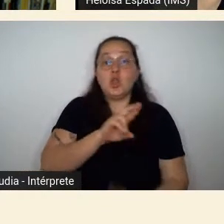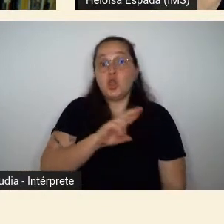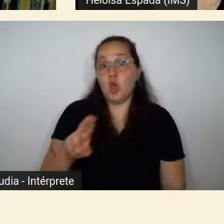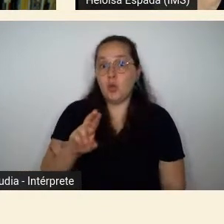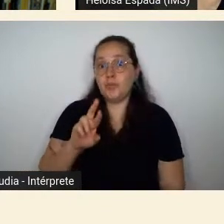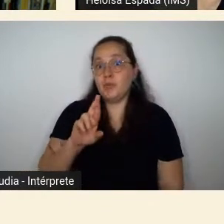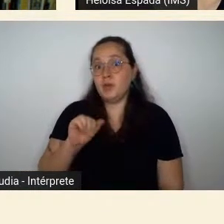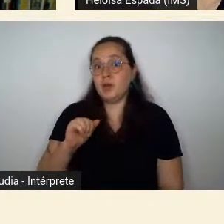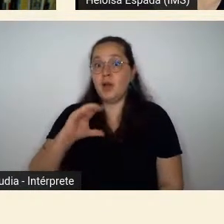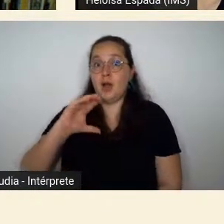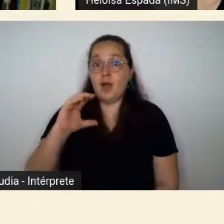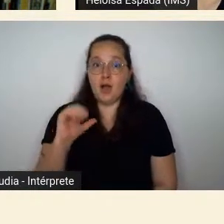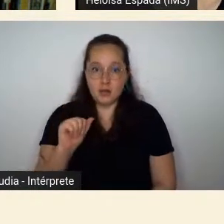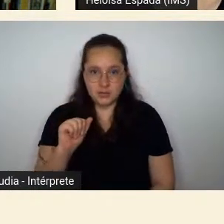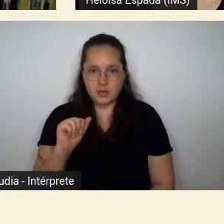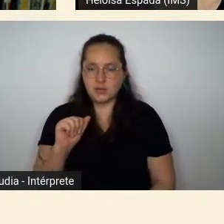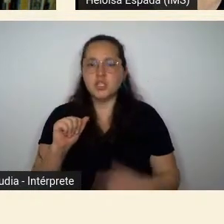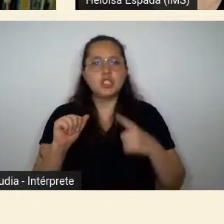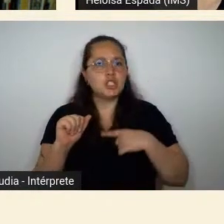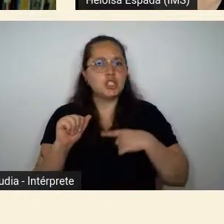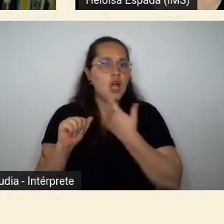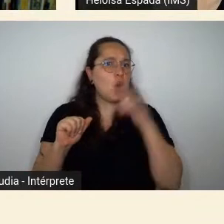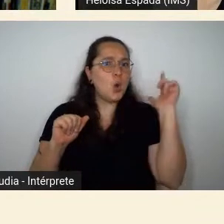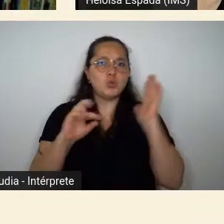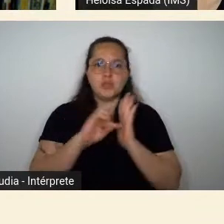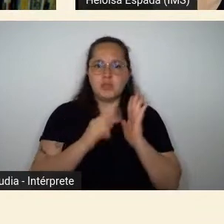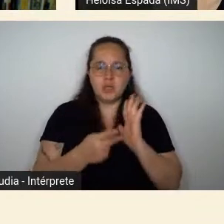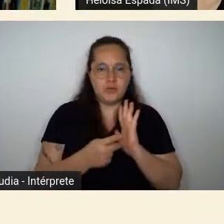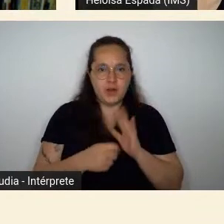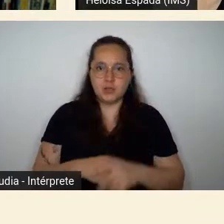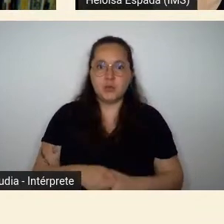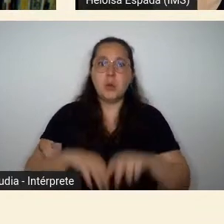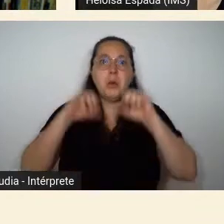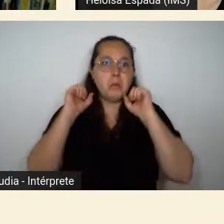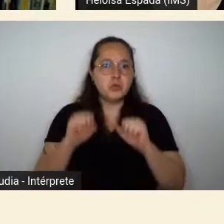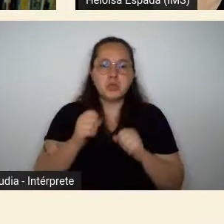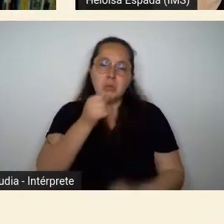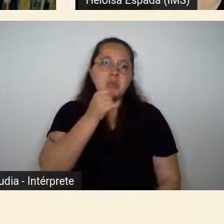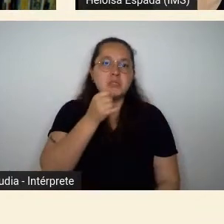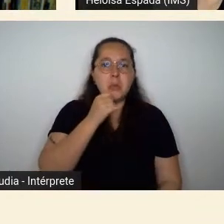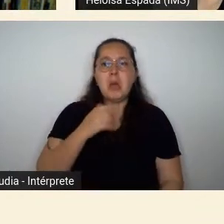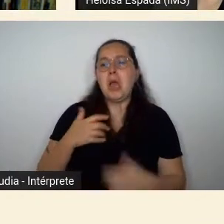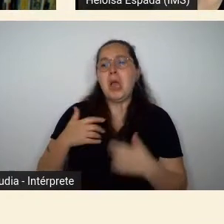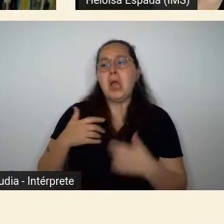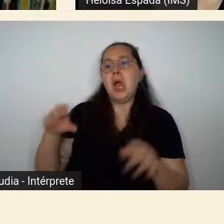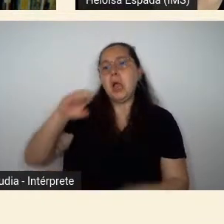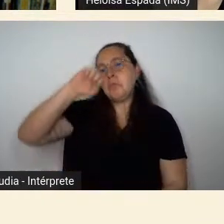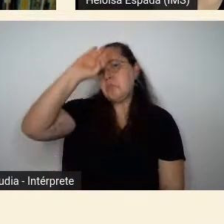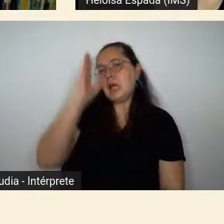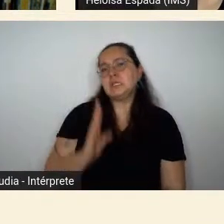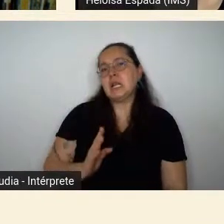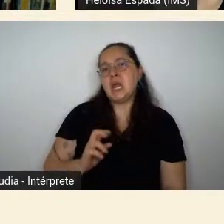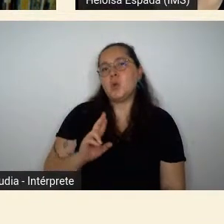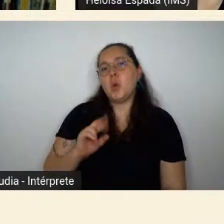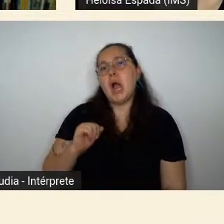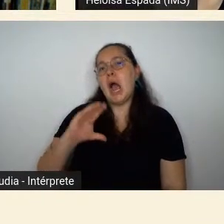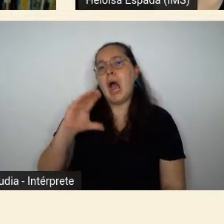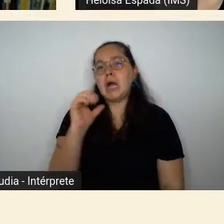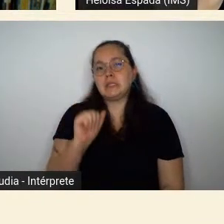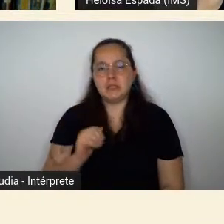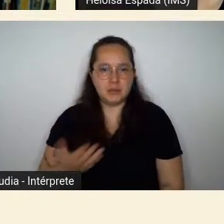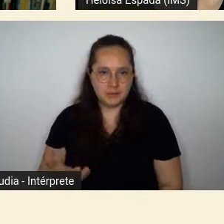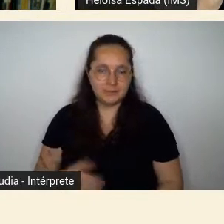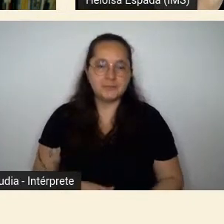tanto a questão racial racismo etc quanto a raça brasileira uma ideia mais ampla eu do ponto de vista que